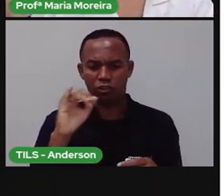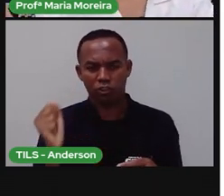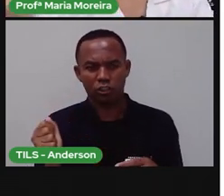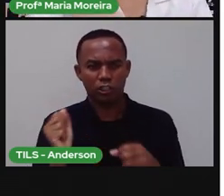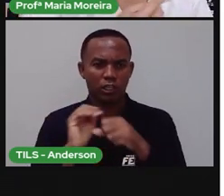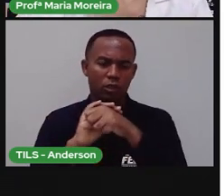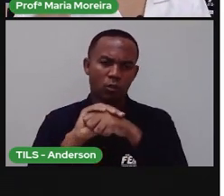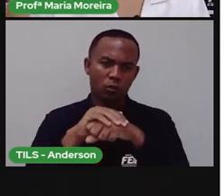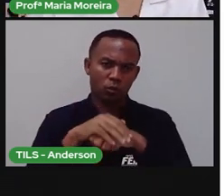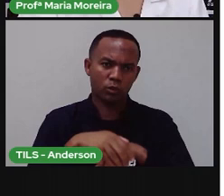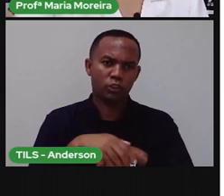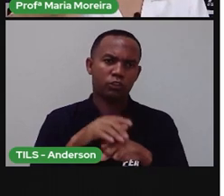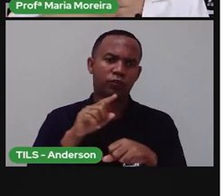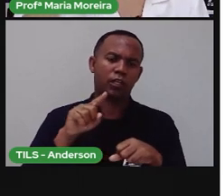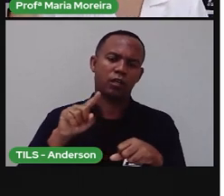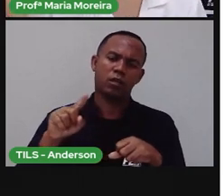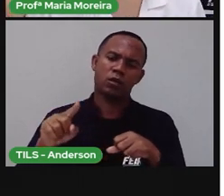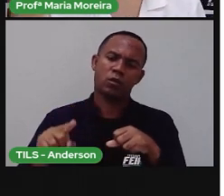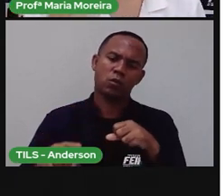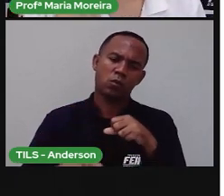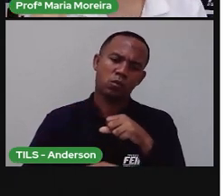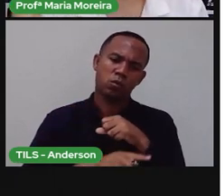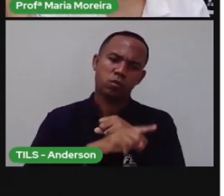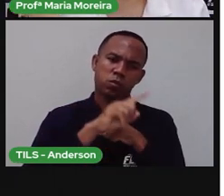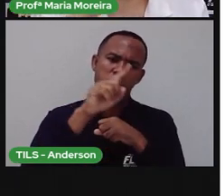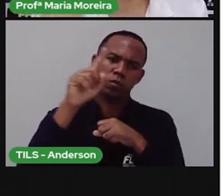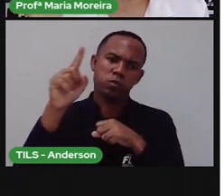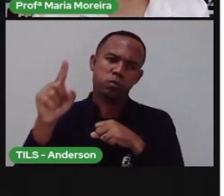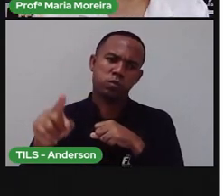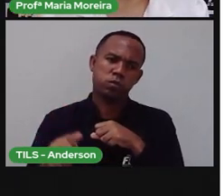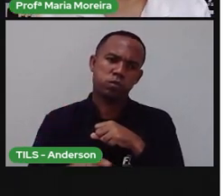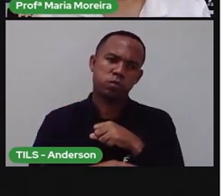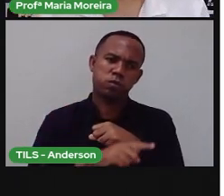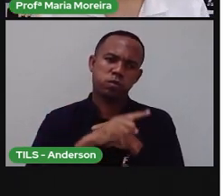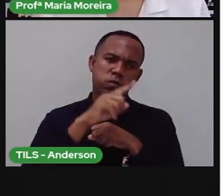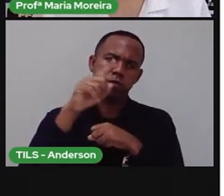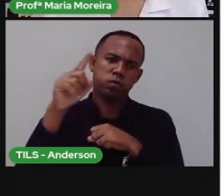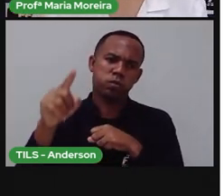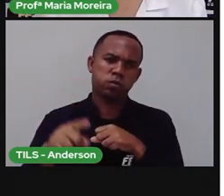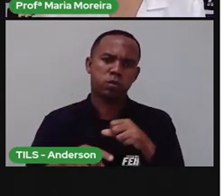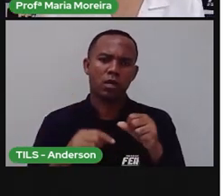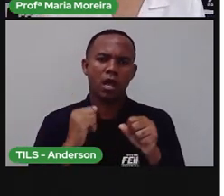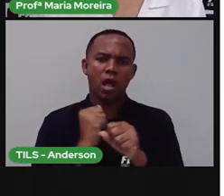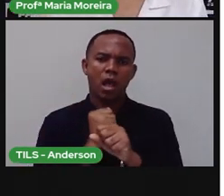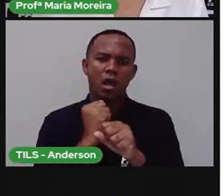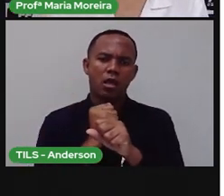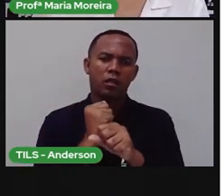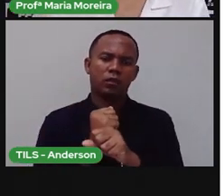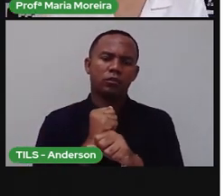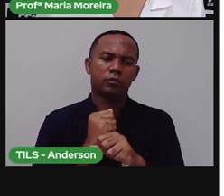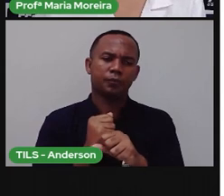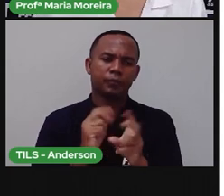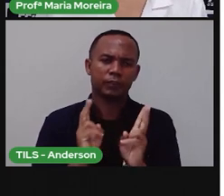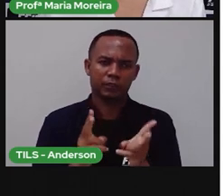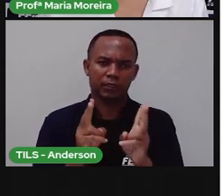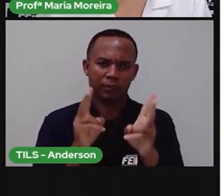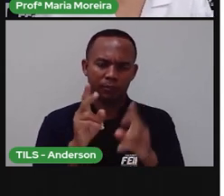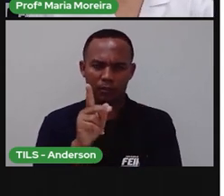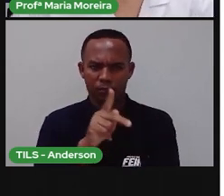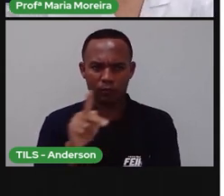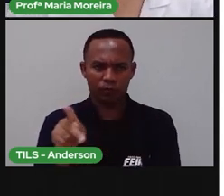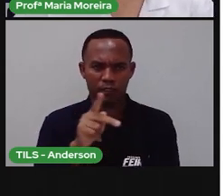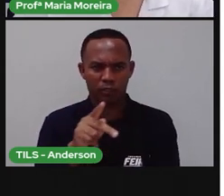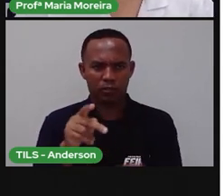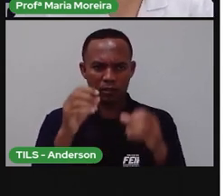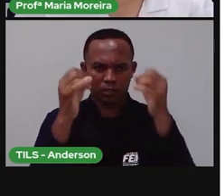noite. E o quê? A gente vai o quê? Passando o tempo, que é o decorrer do ano. Desde o início dessas aulas, a Pró sempre fala,